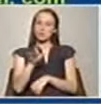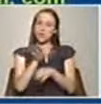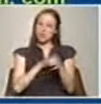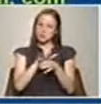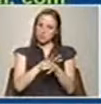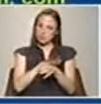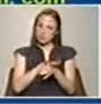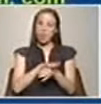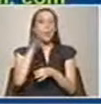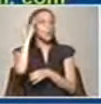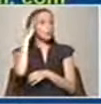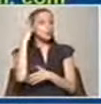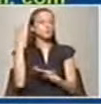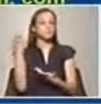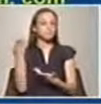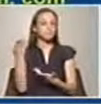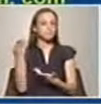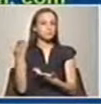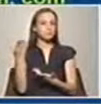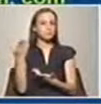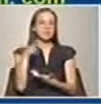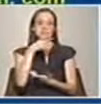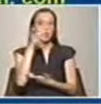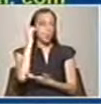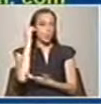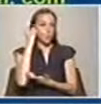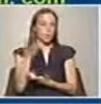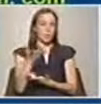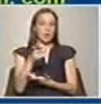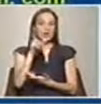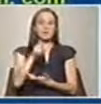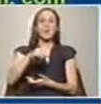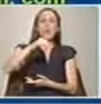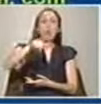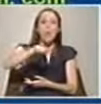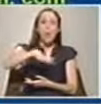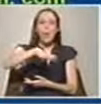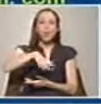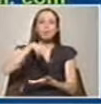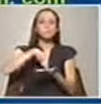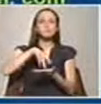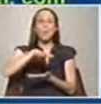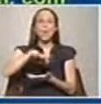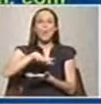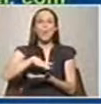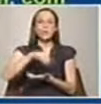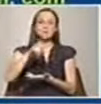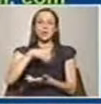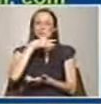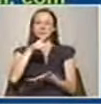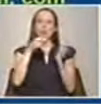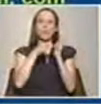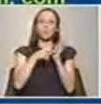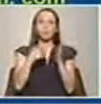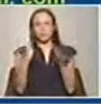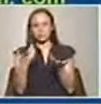qual é o número de telefone que estamos a ligar e também a localização onde nos encontramos, sempre que possível, com algum ponto de referência. Se